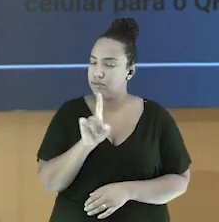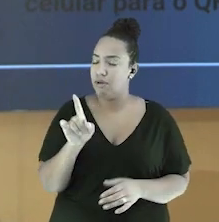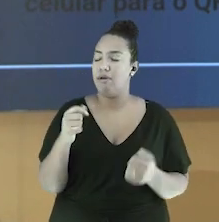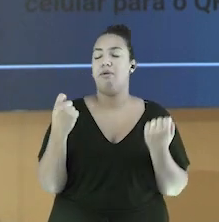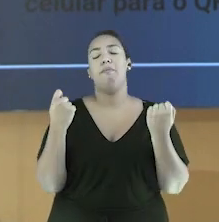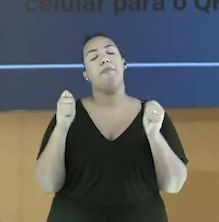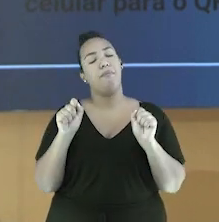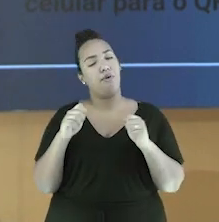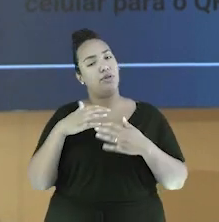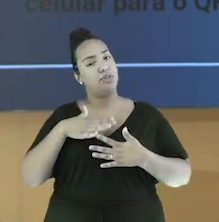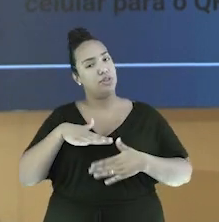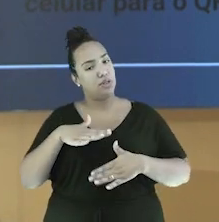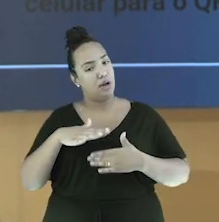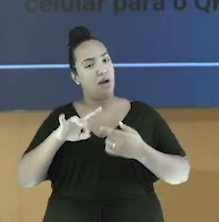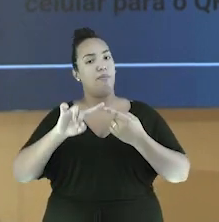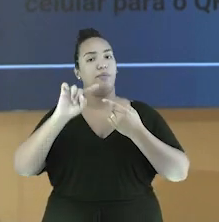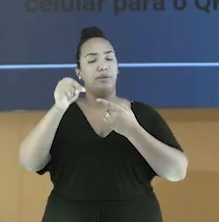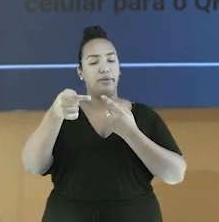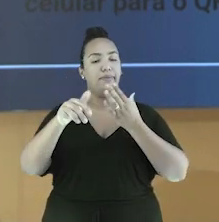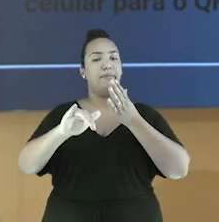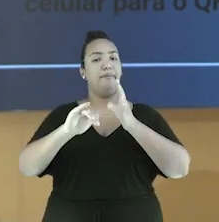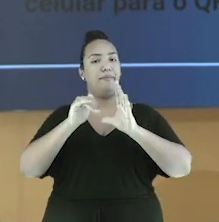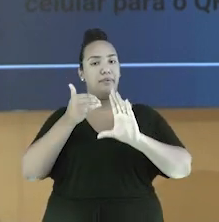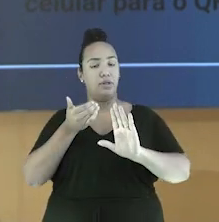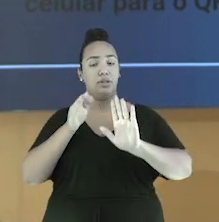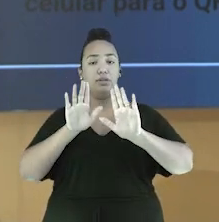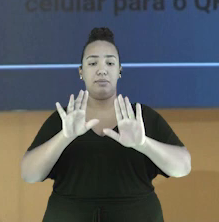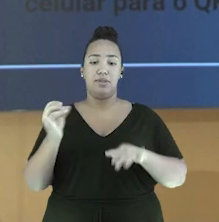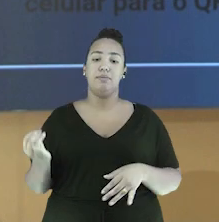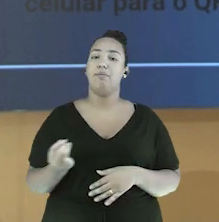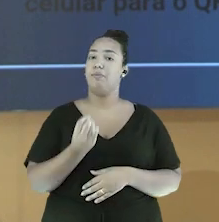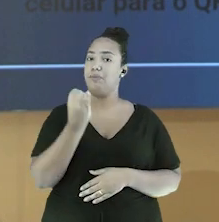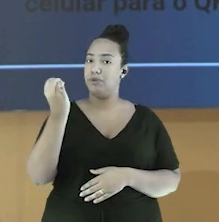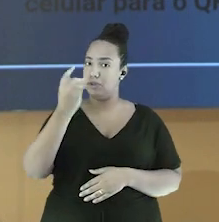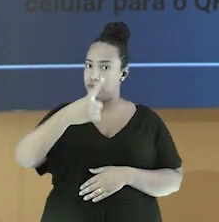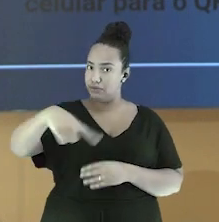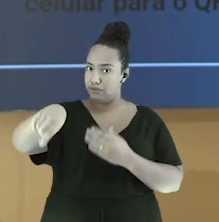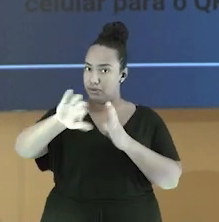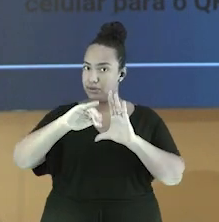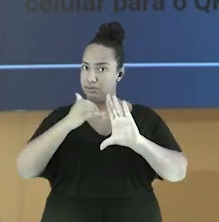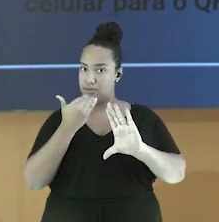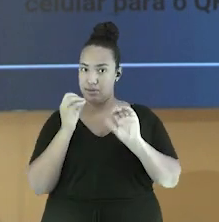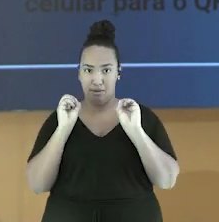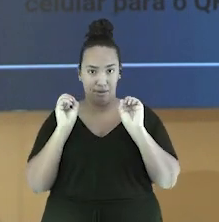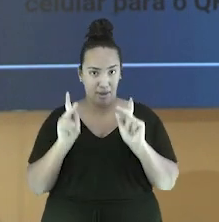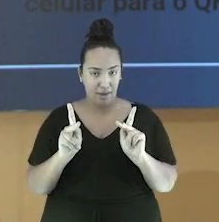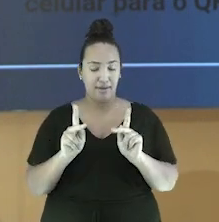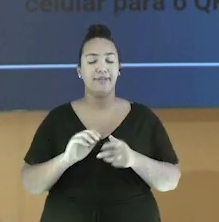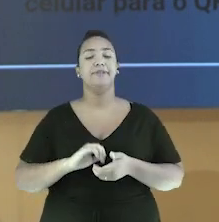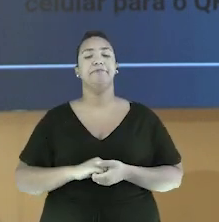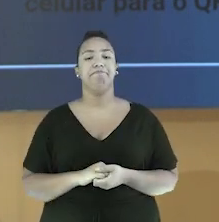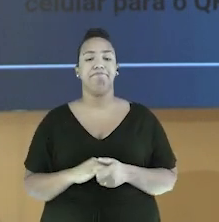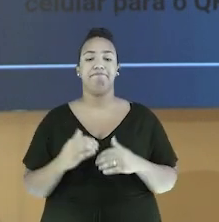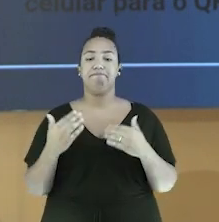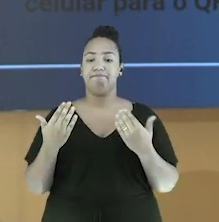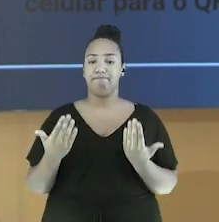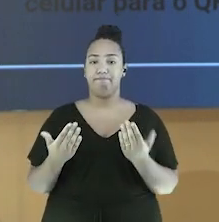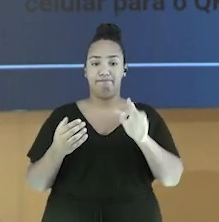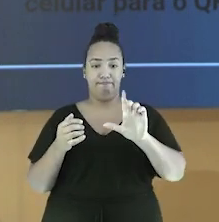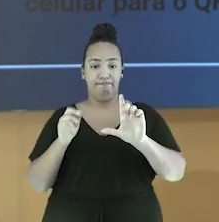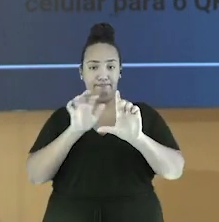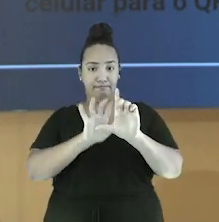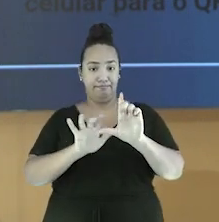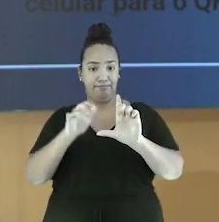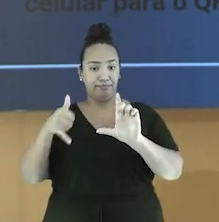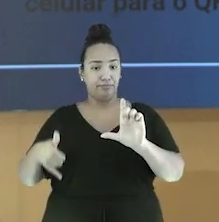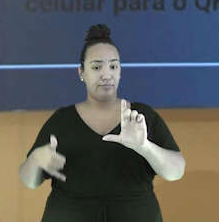calma e enviar depois. Mas é muito importante que vocês enviem, certo? Enquanto vocês leem o